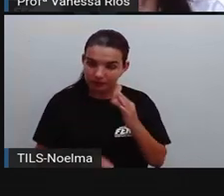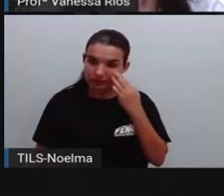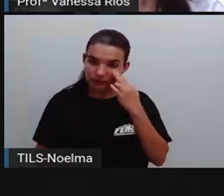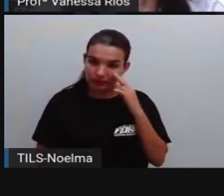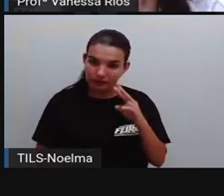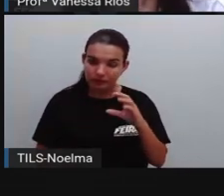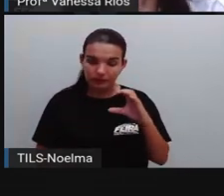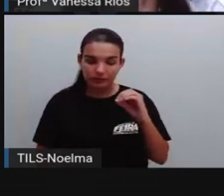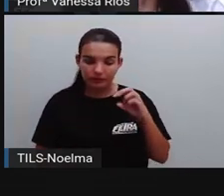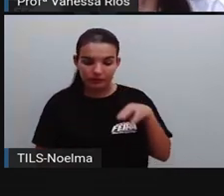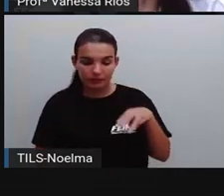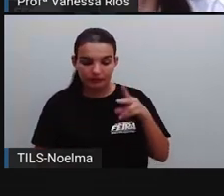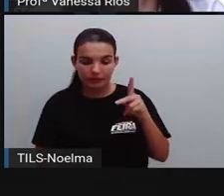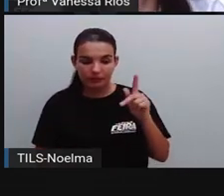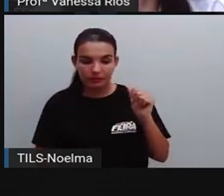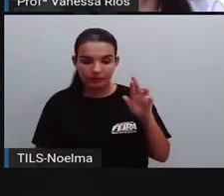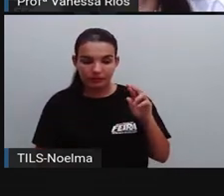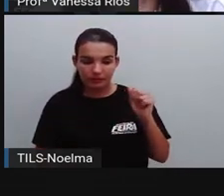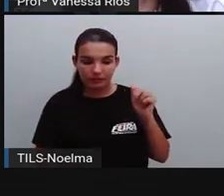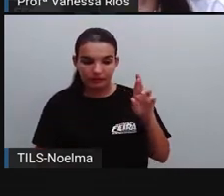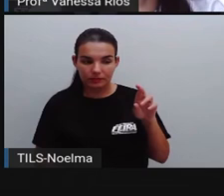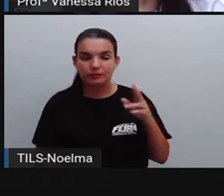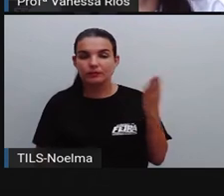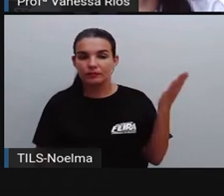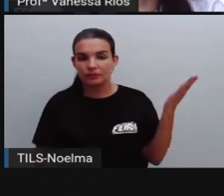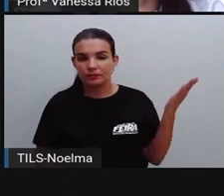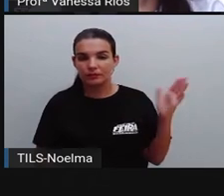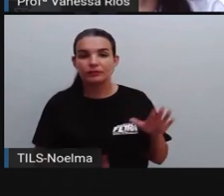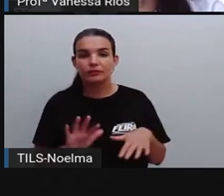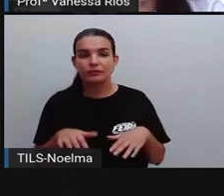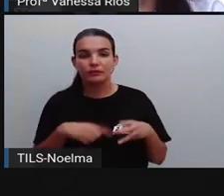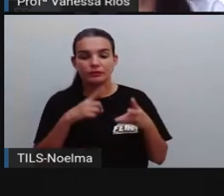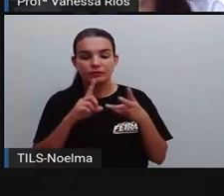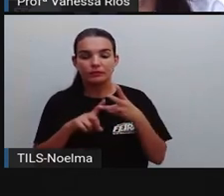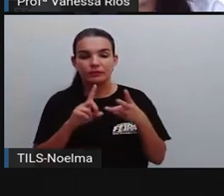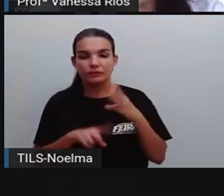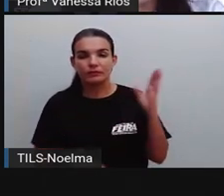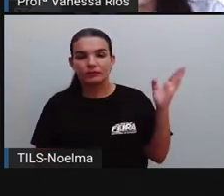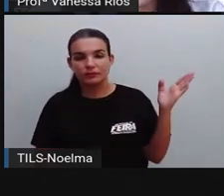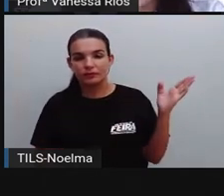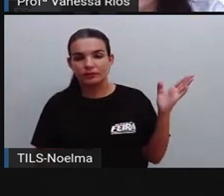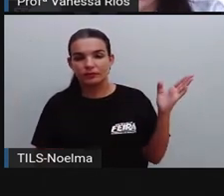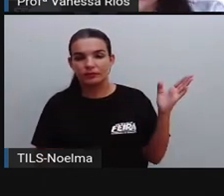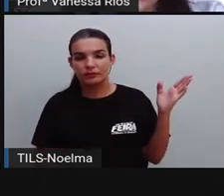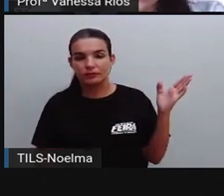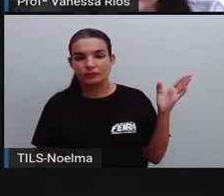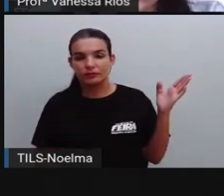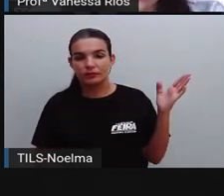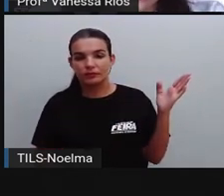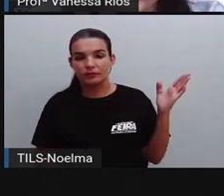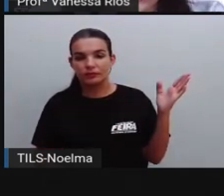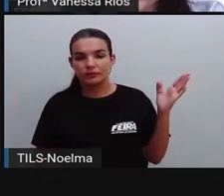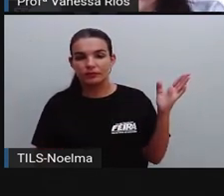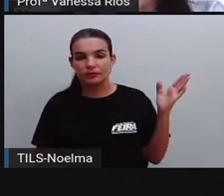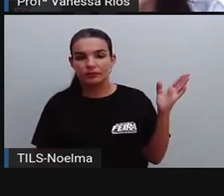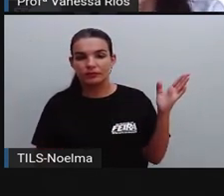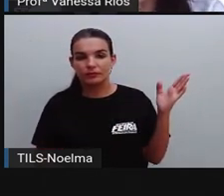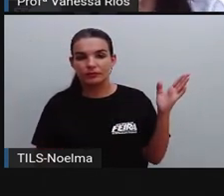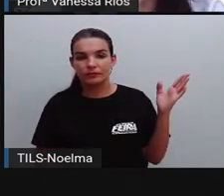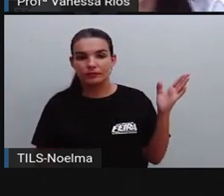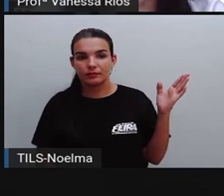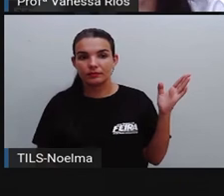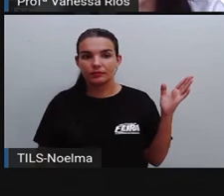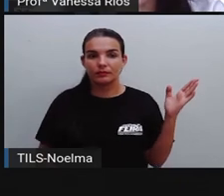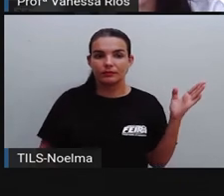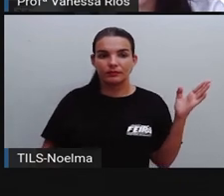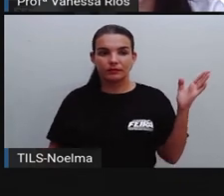Pronto. A nossa terceira palavra foi a palavra exemplificar. Olha só o X,